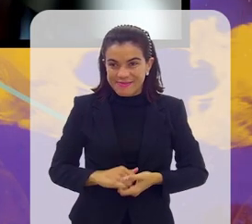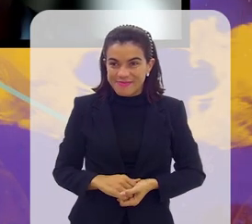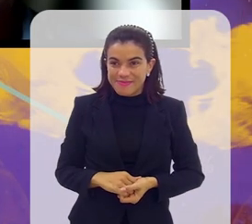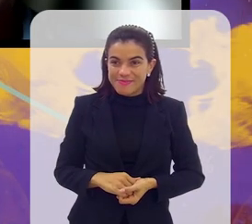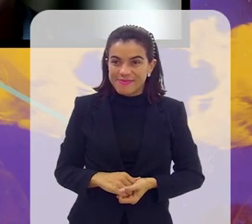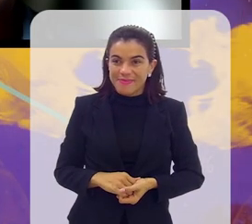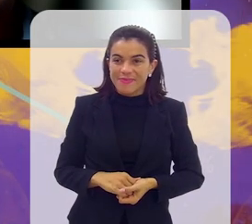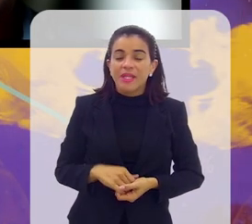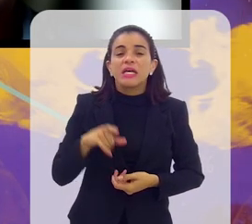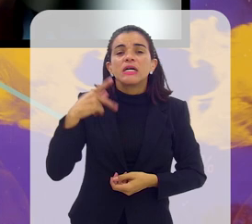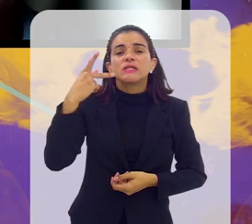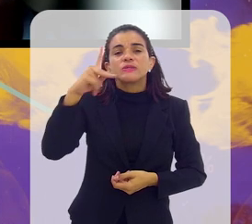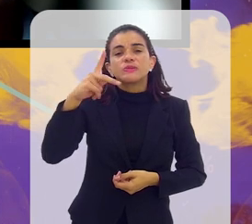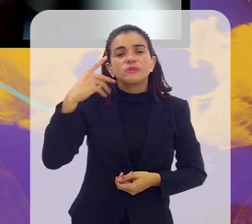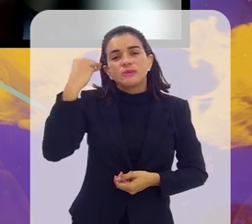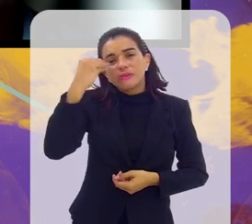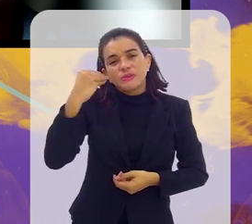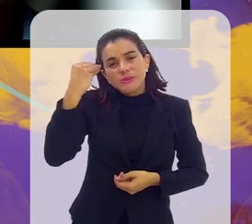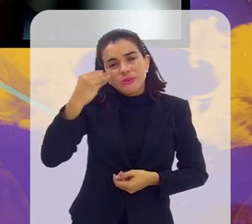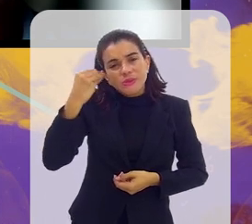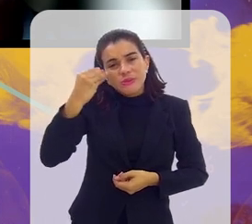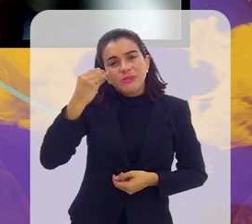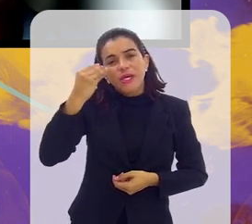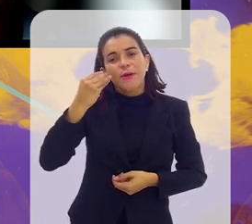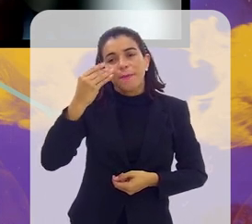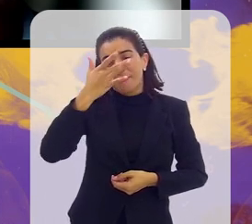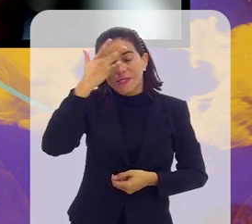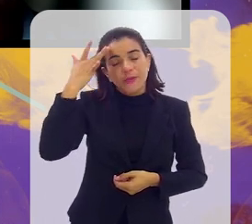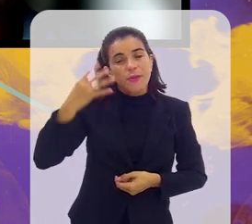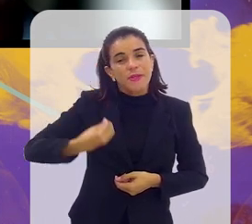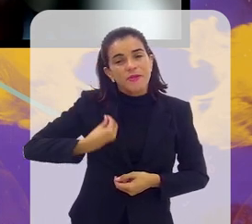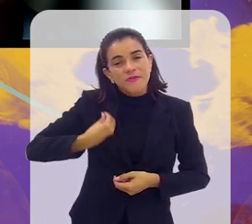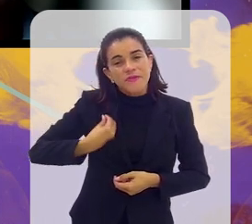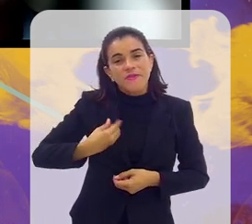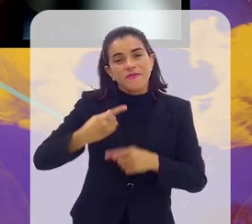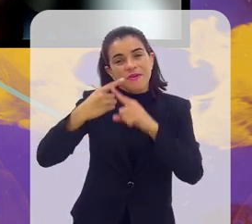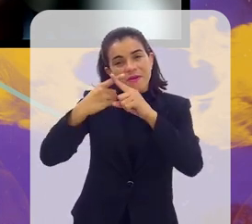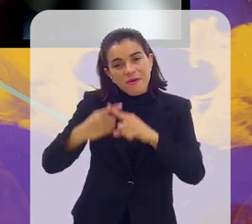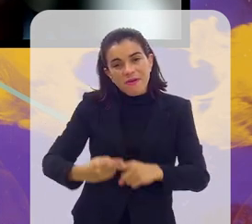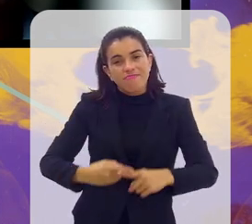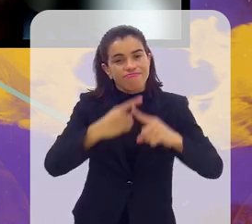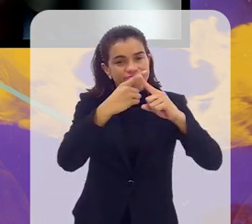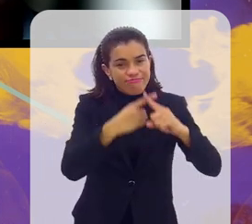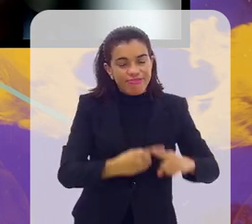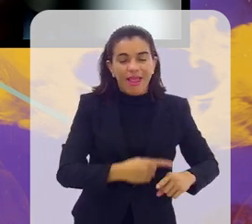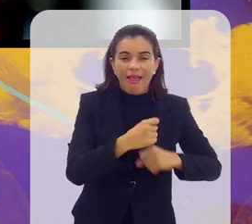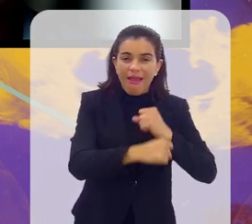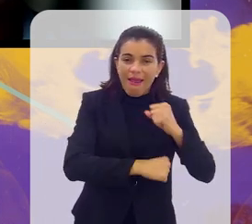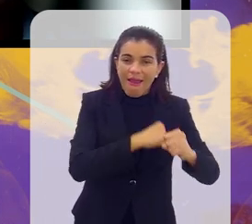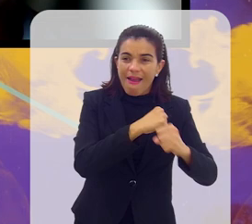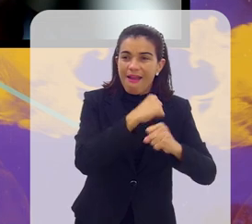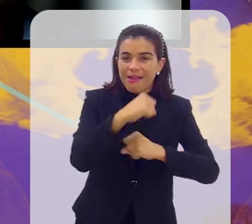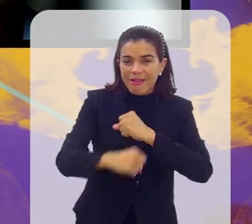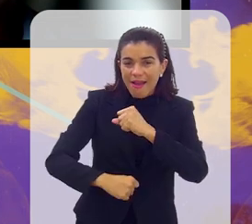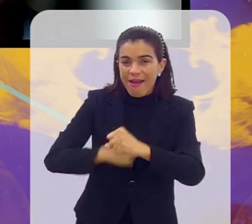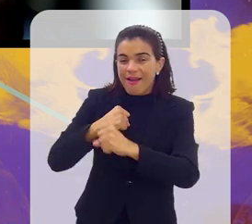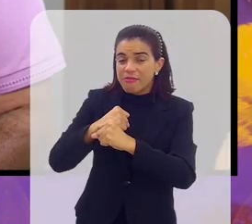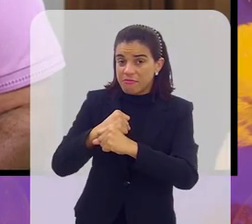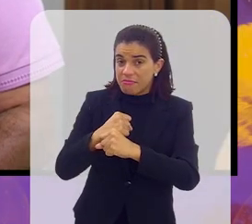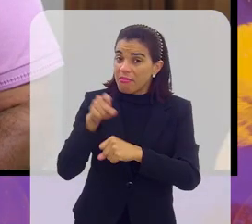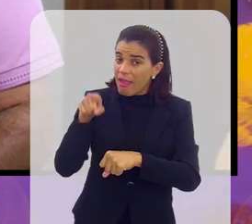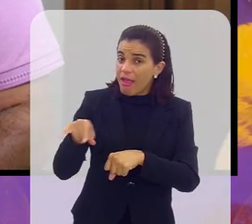seus amigos. E pela tua experiência, que vivem essas competições ano a cada ano,